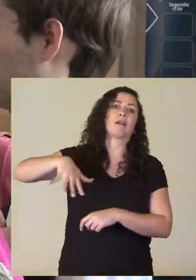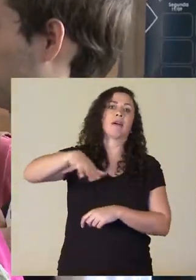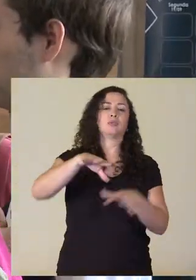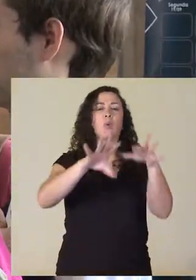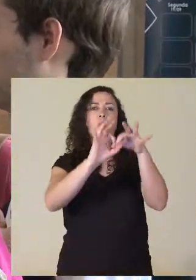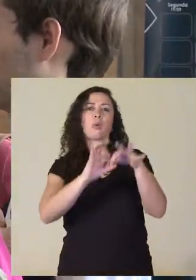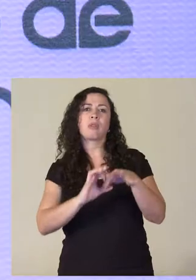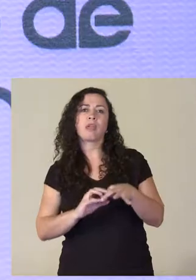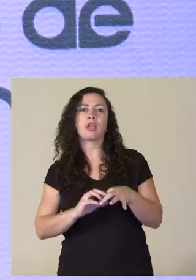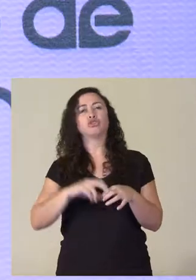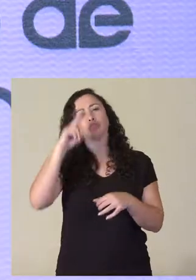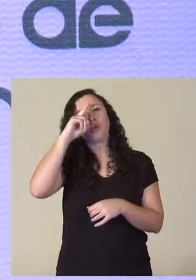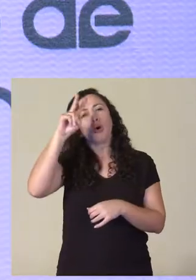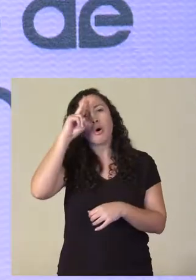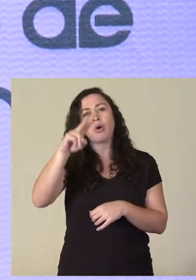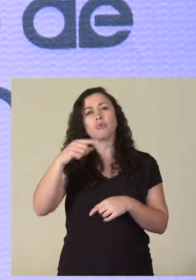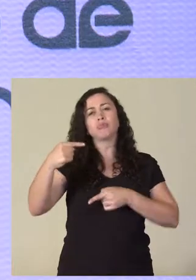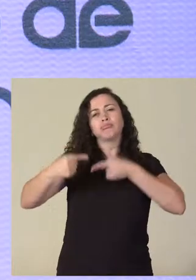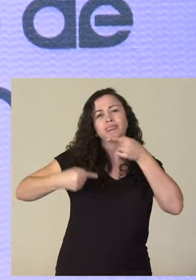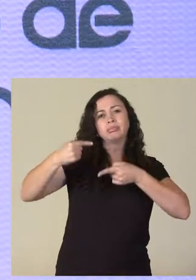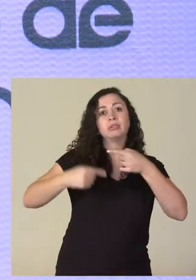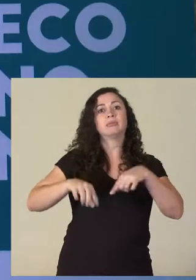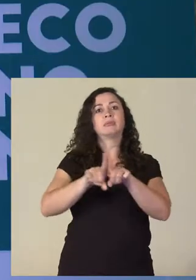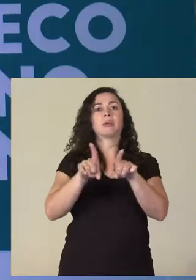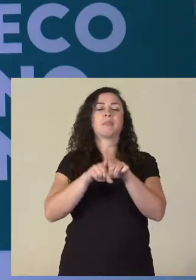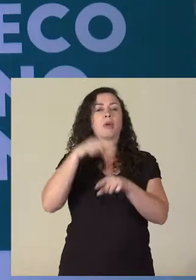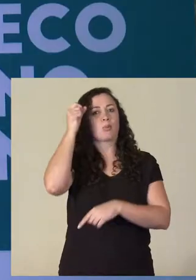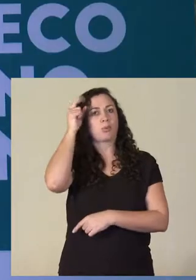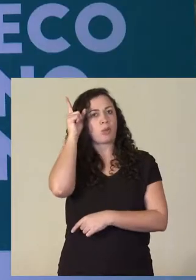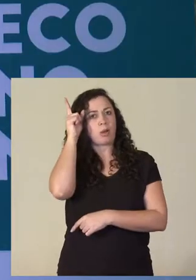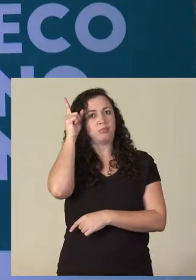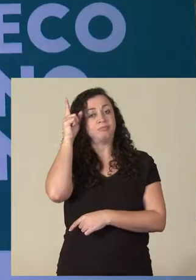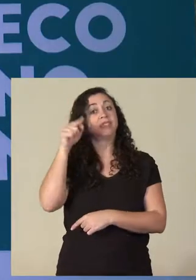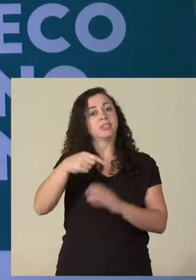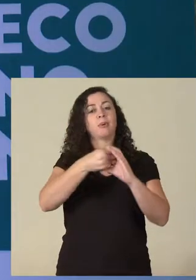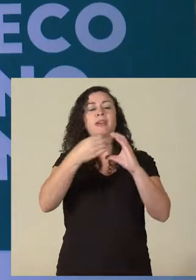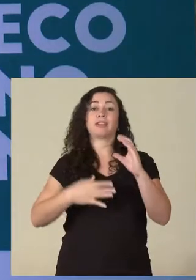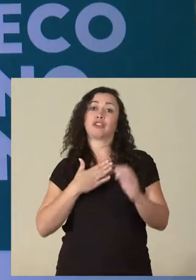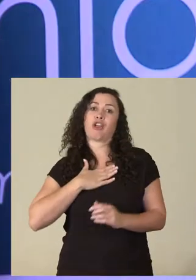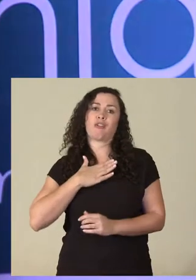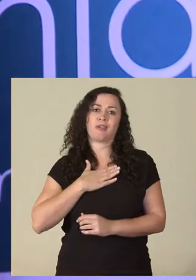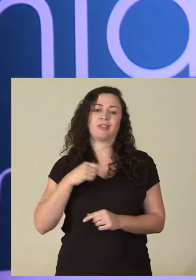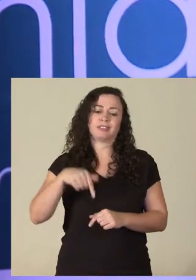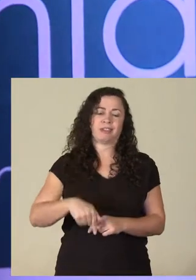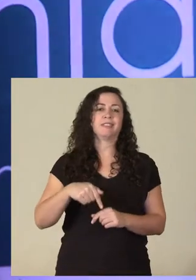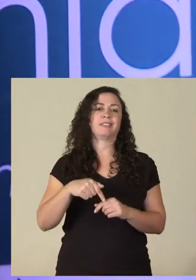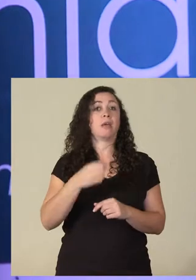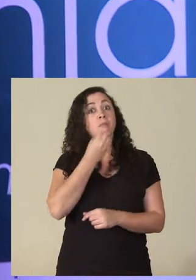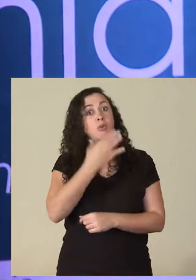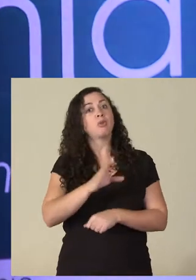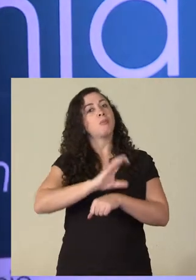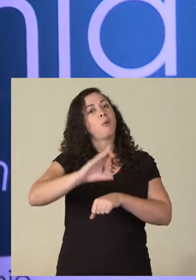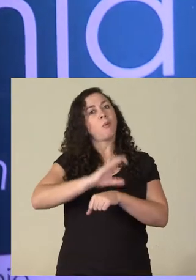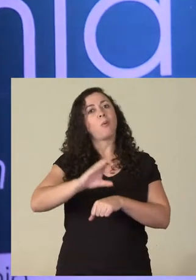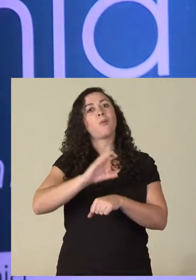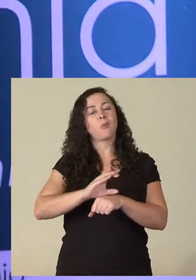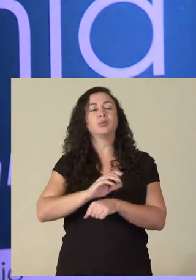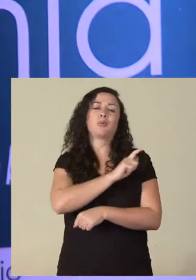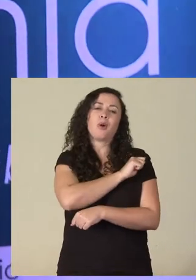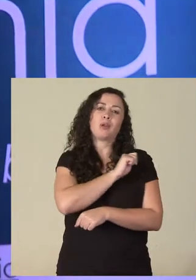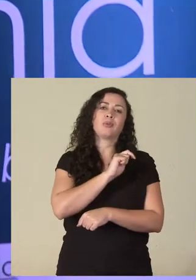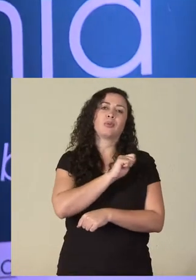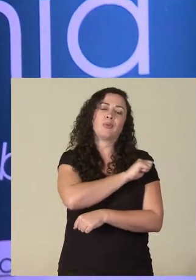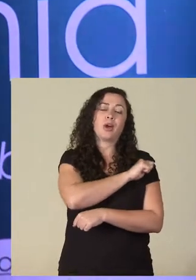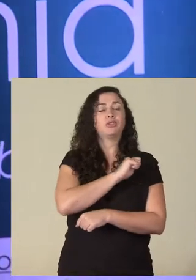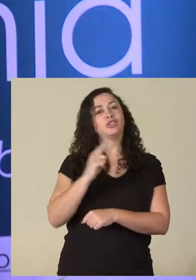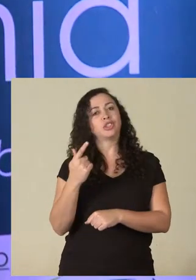amplas, com contexto histórico, político, cultural, então essa é a nossa característica. Então isso é uma coisa boa também para os alunos de